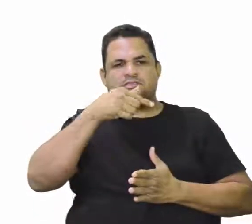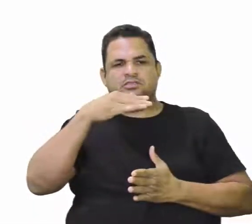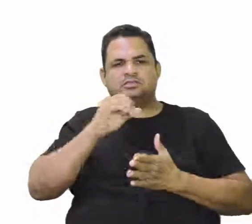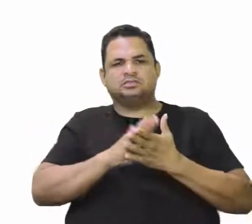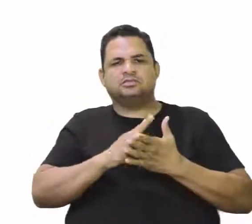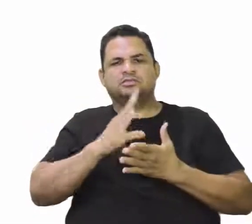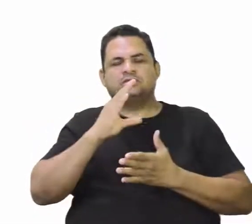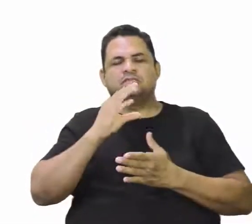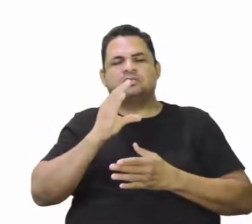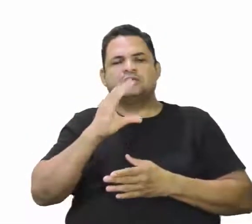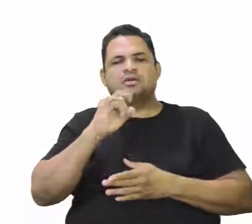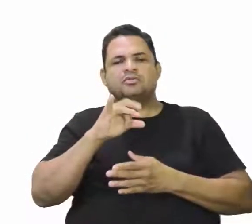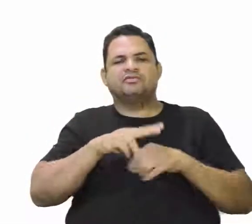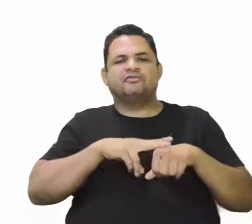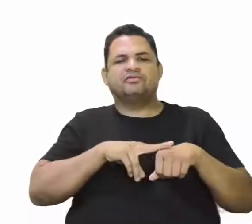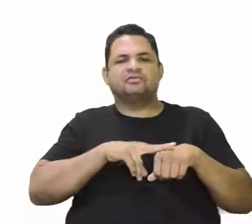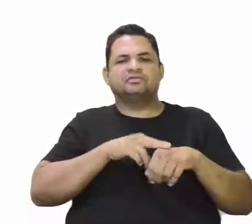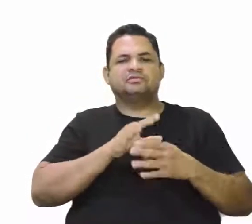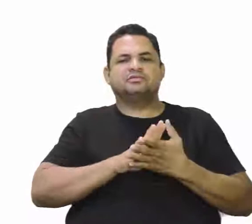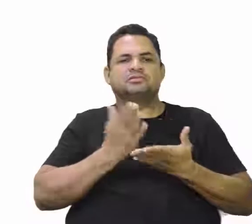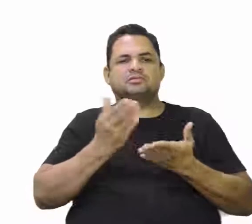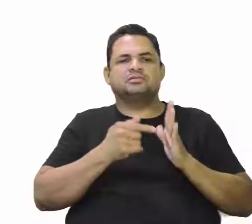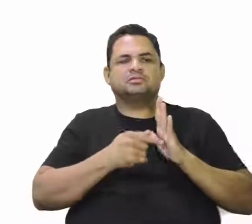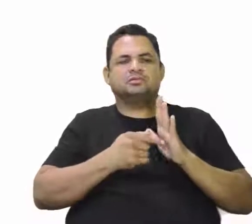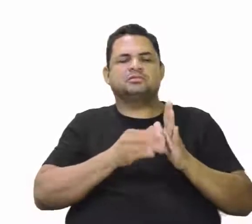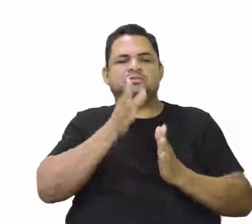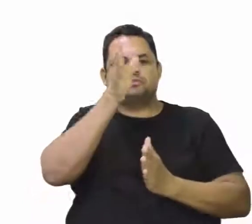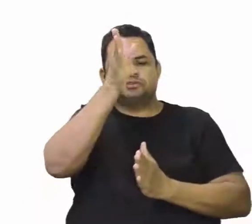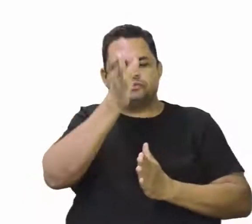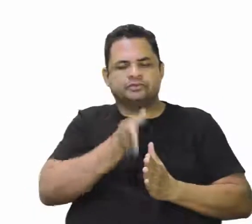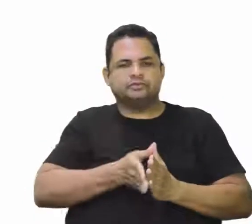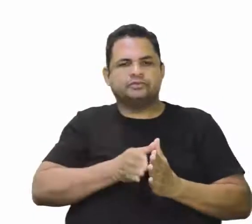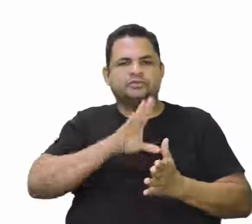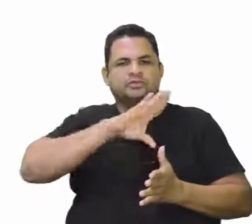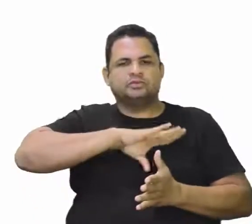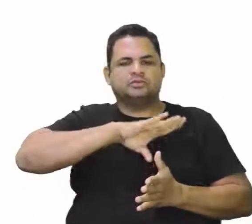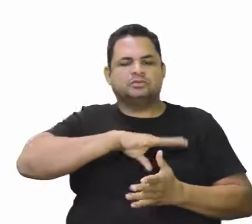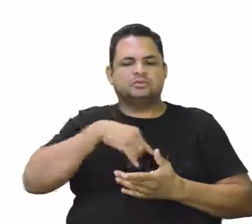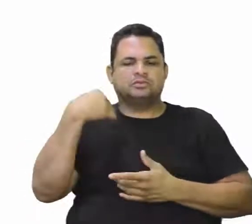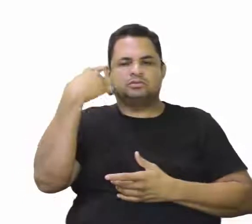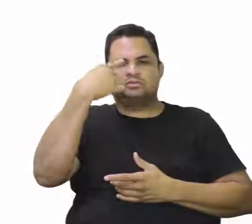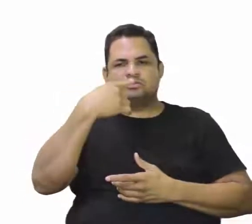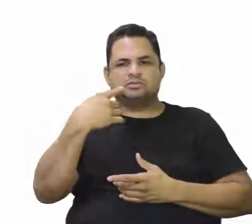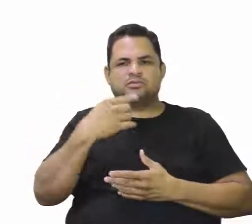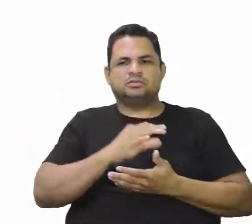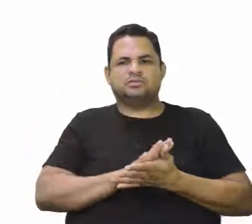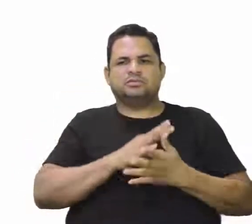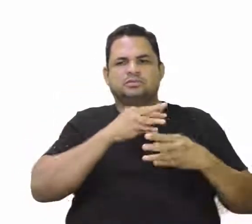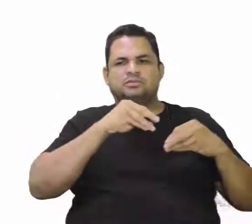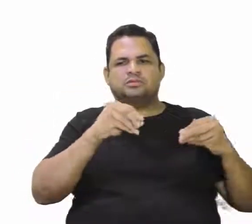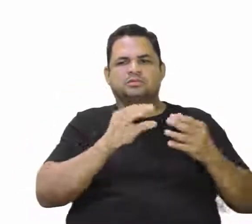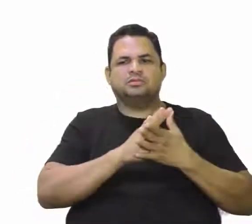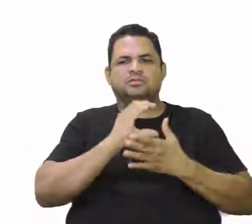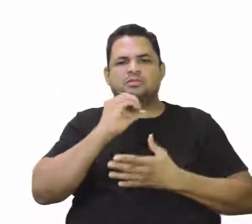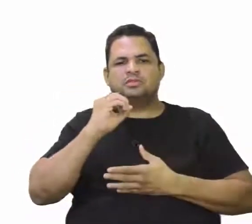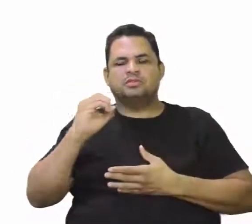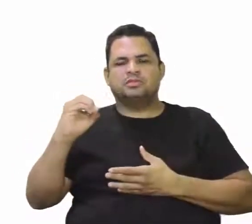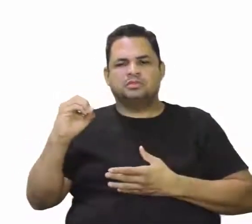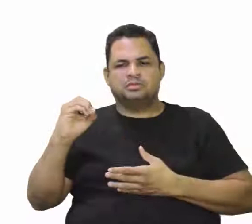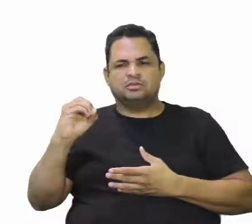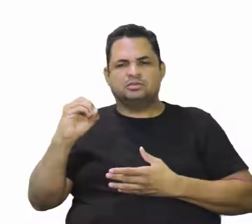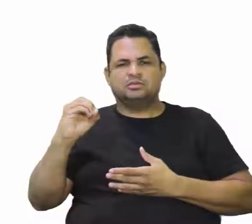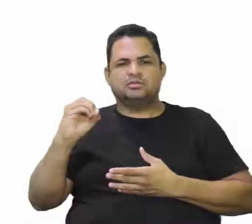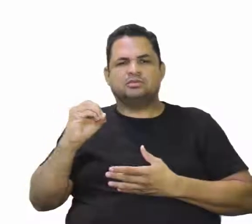Cabo Verde serviria de referência para a divisão das terras entre Portugal e Espanha. As terras a oeste